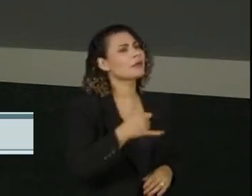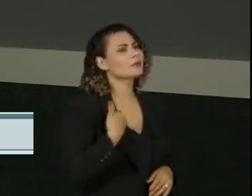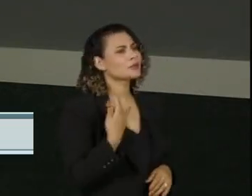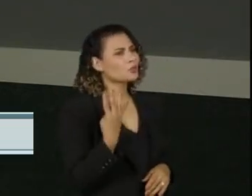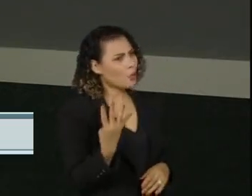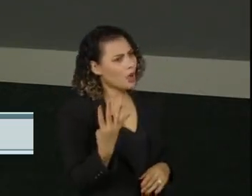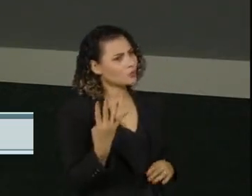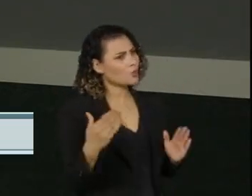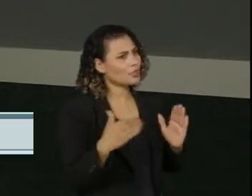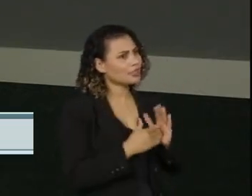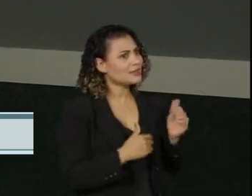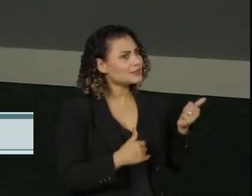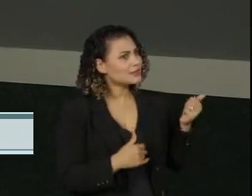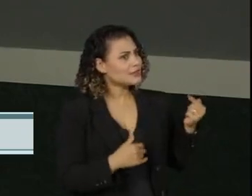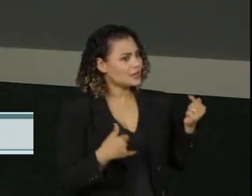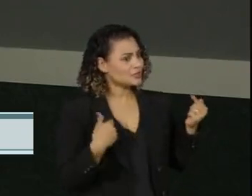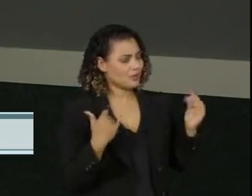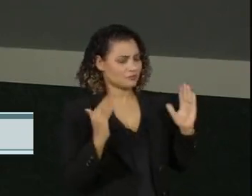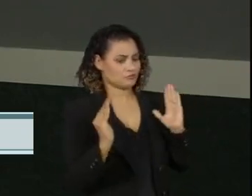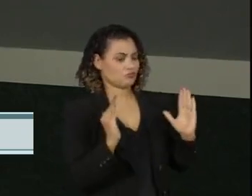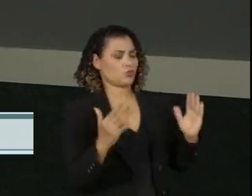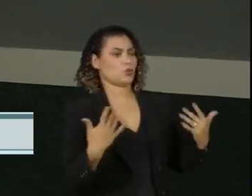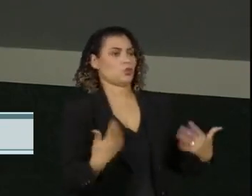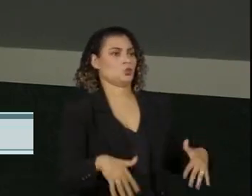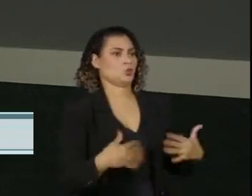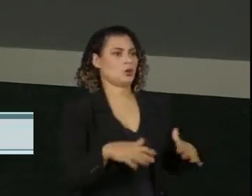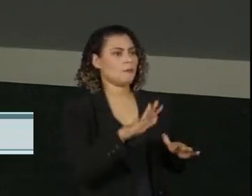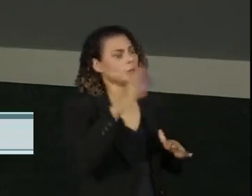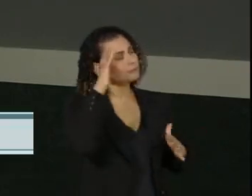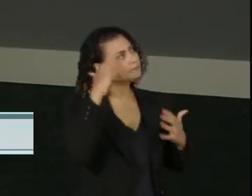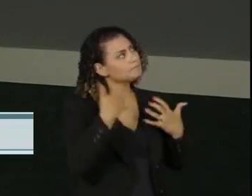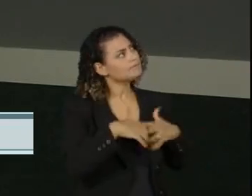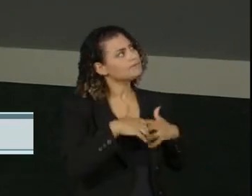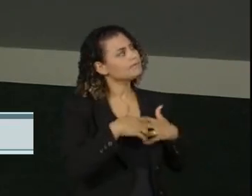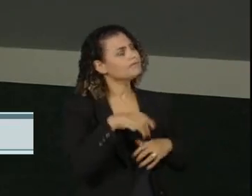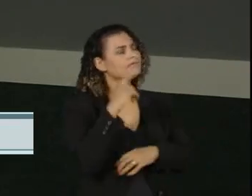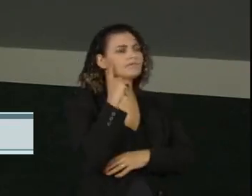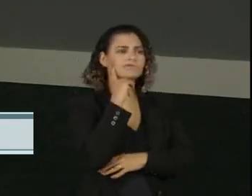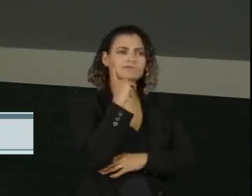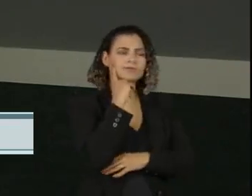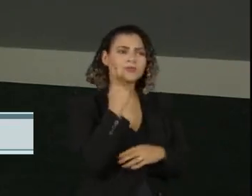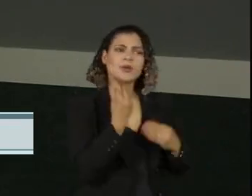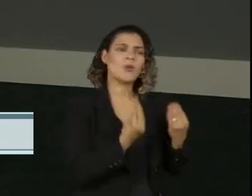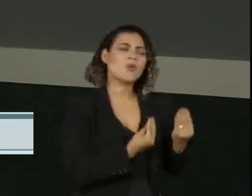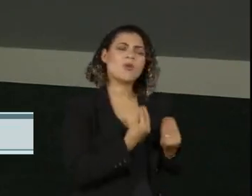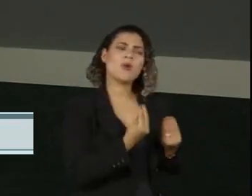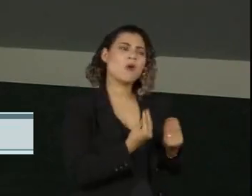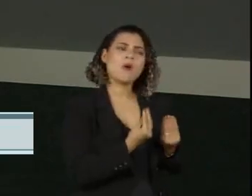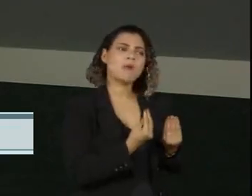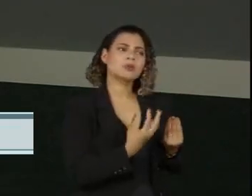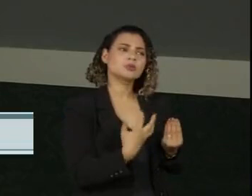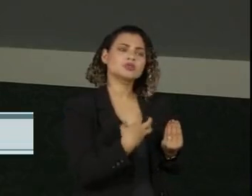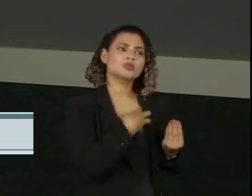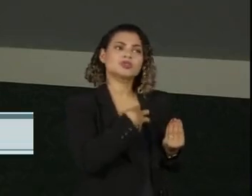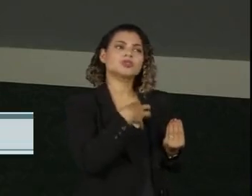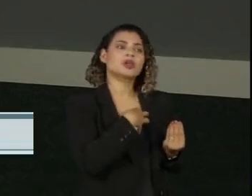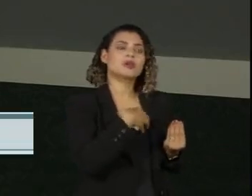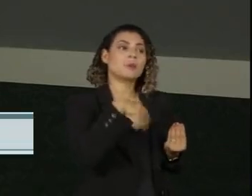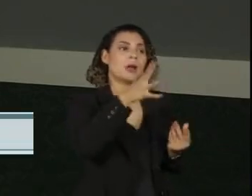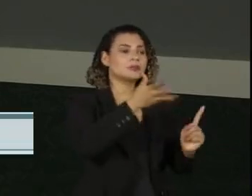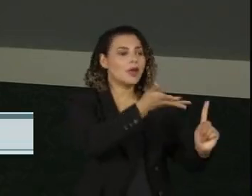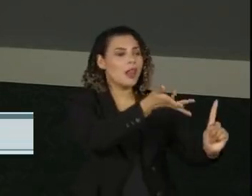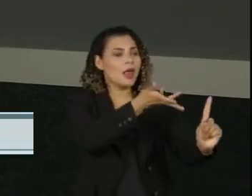pontuada no censo, a gente precisa pensar também nas formas mais